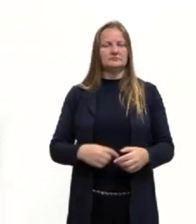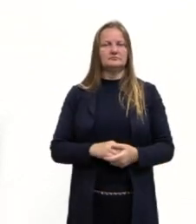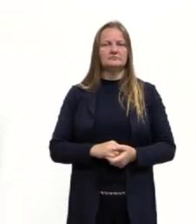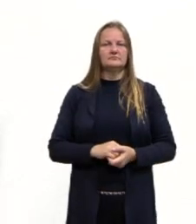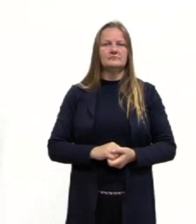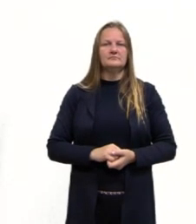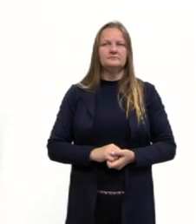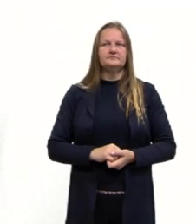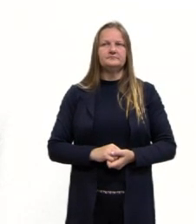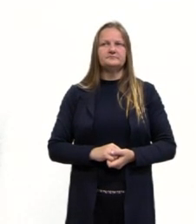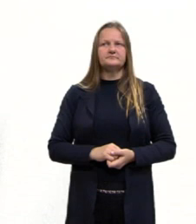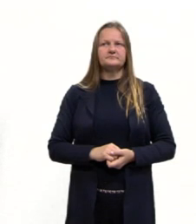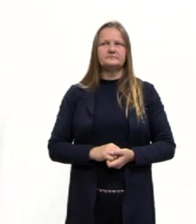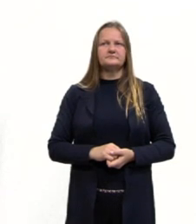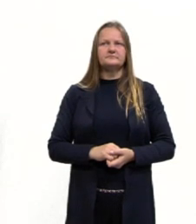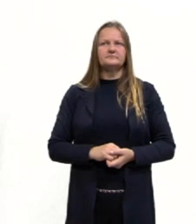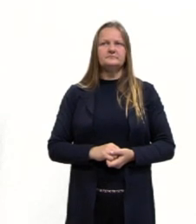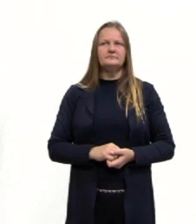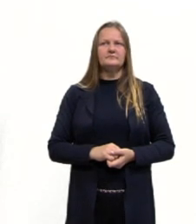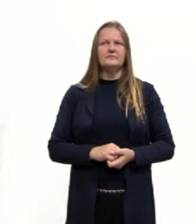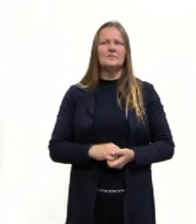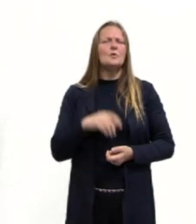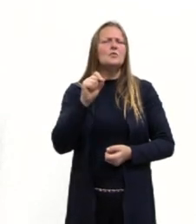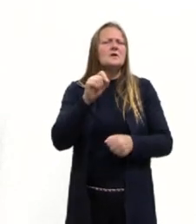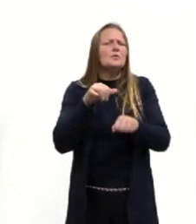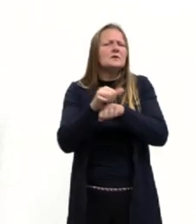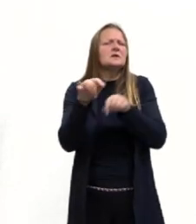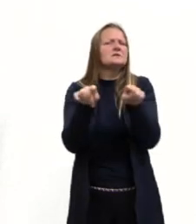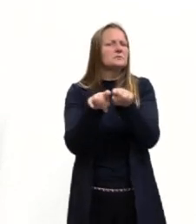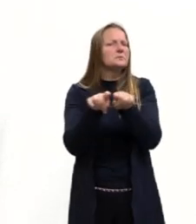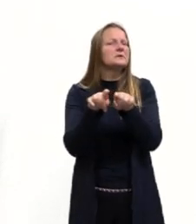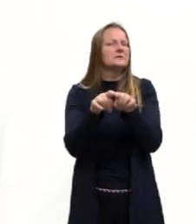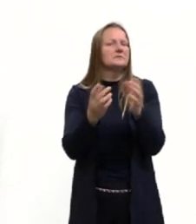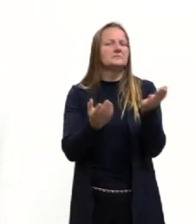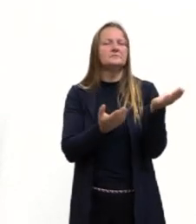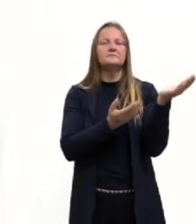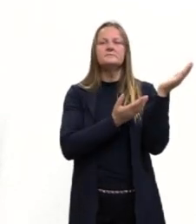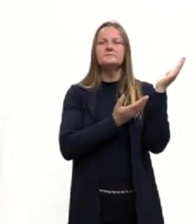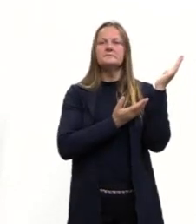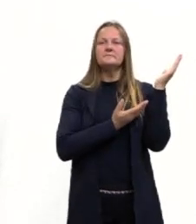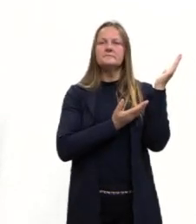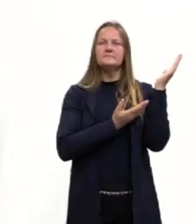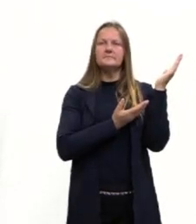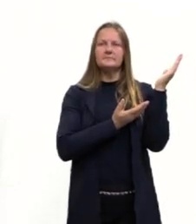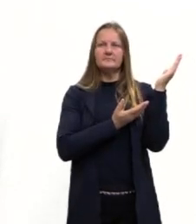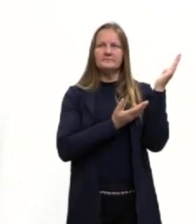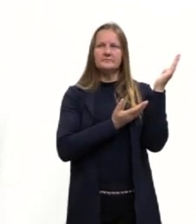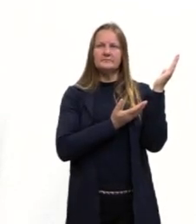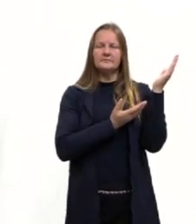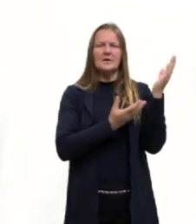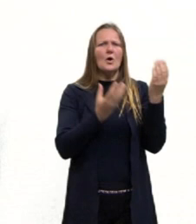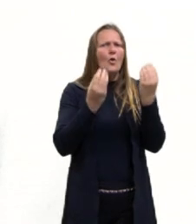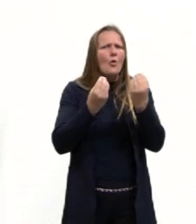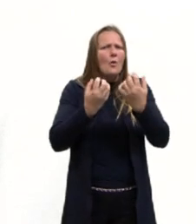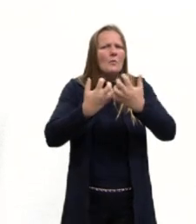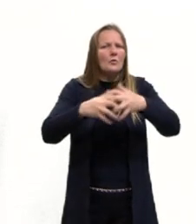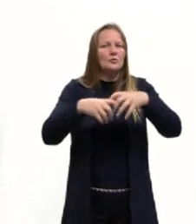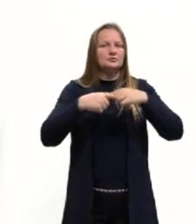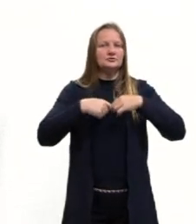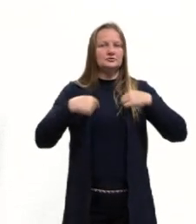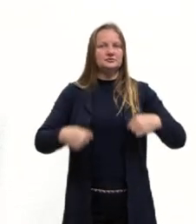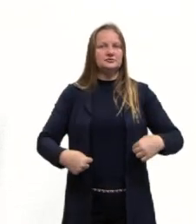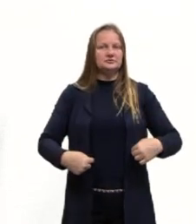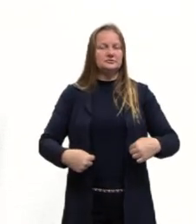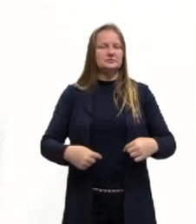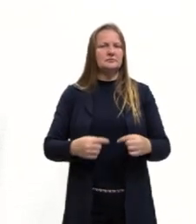litoral. O que que acontece, né, como é que a China se reinventou, nós